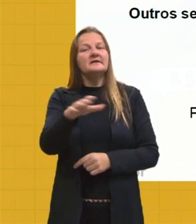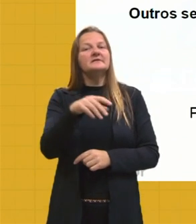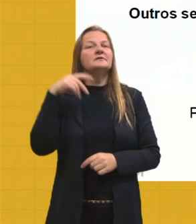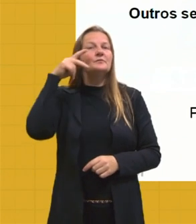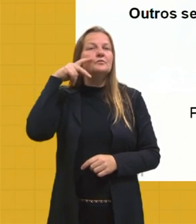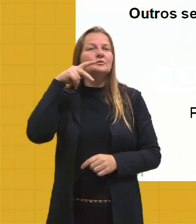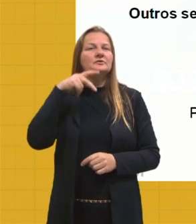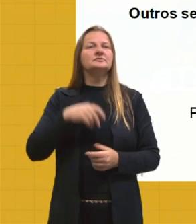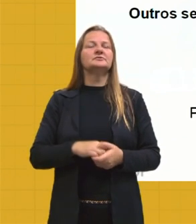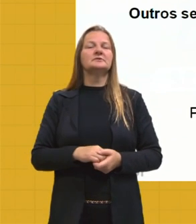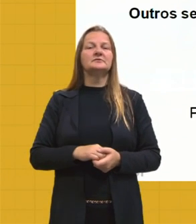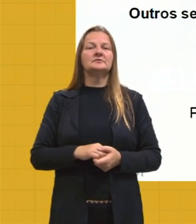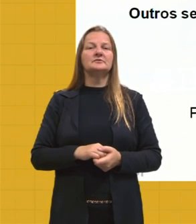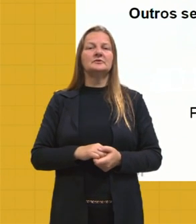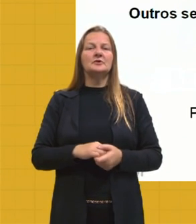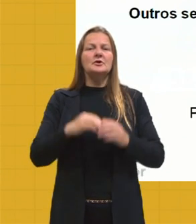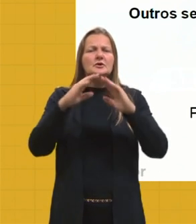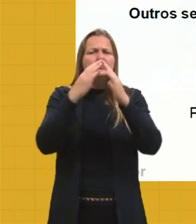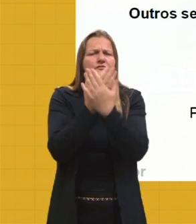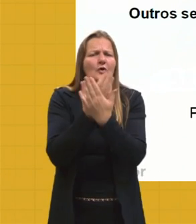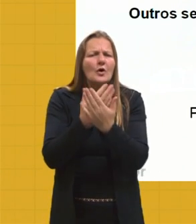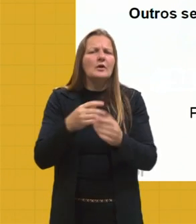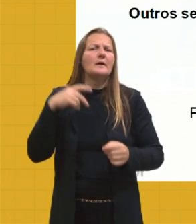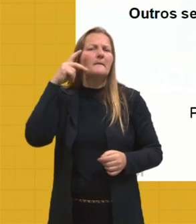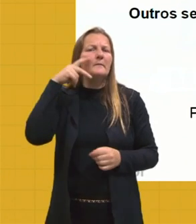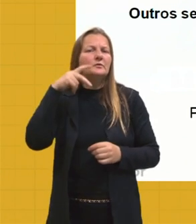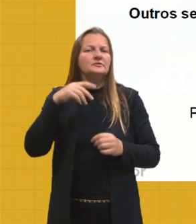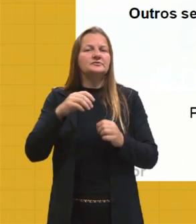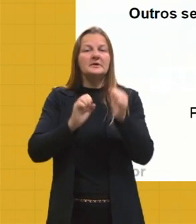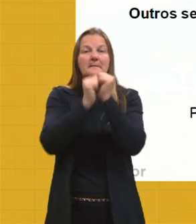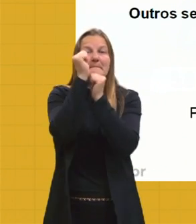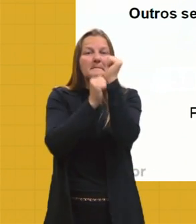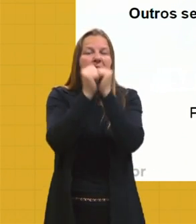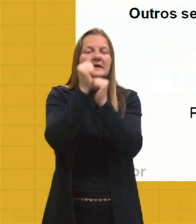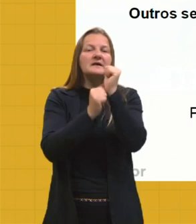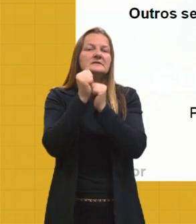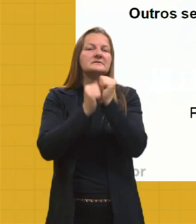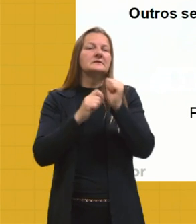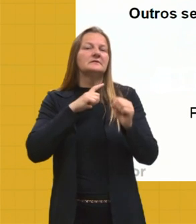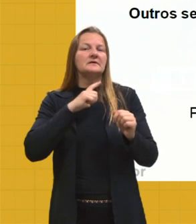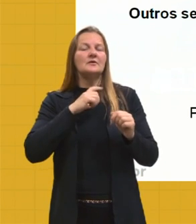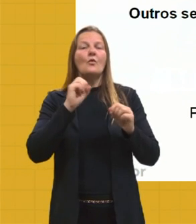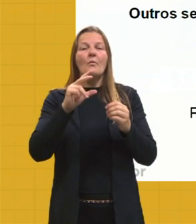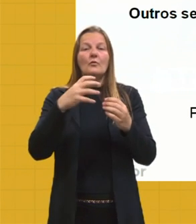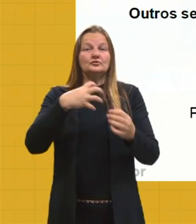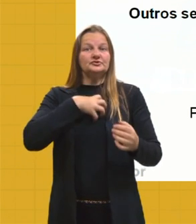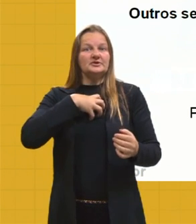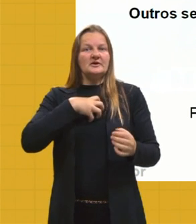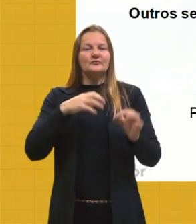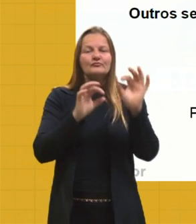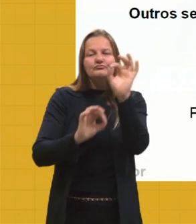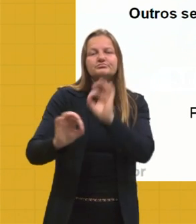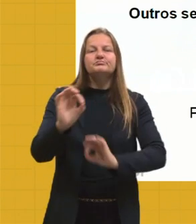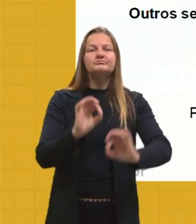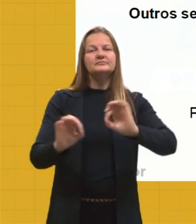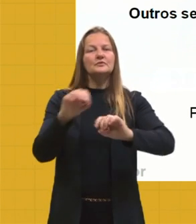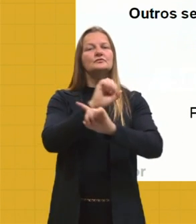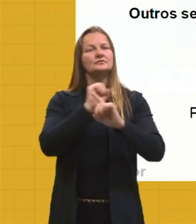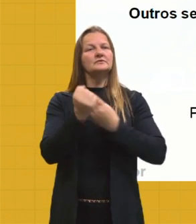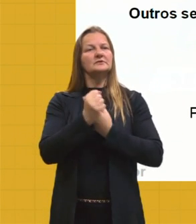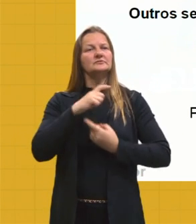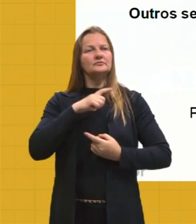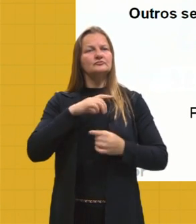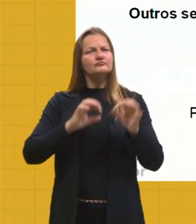universitária, política da escola, política da empresa. O que são isso? São formas de organização que a sociedade tem.